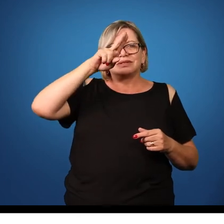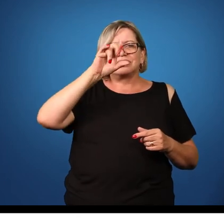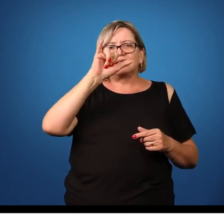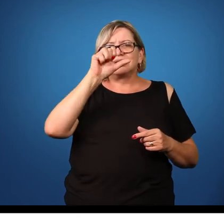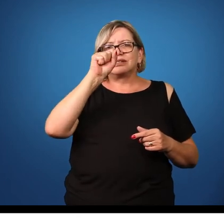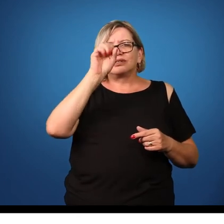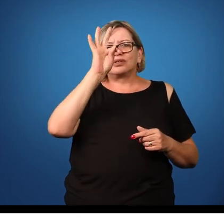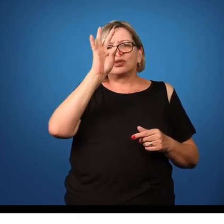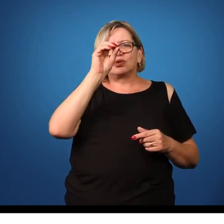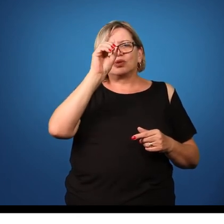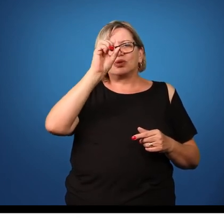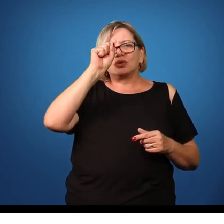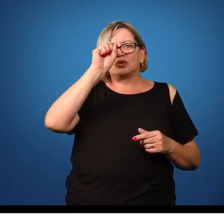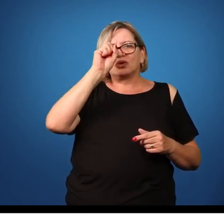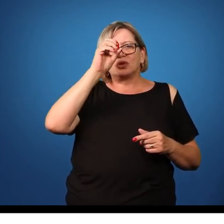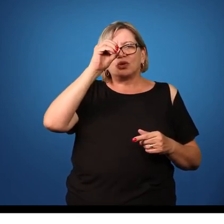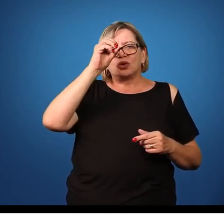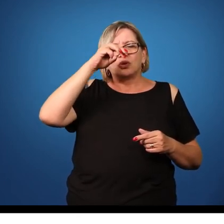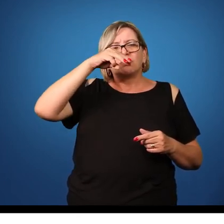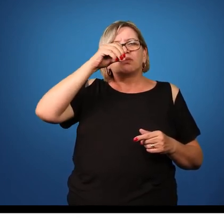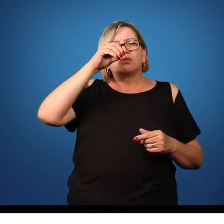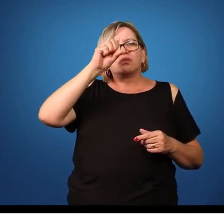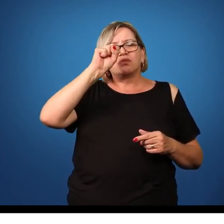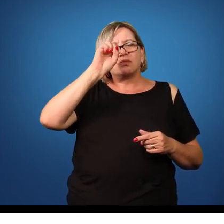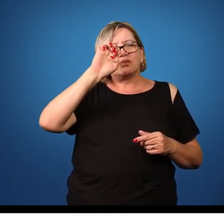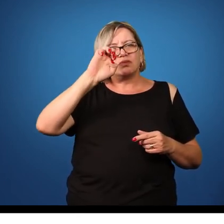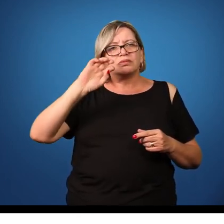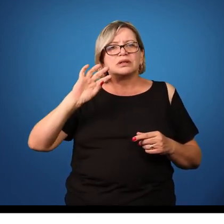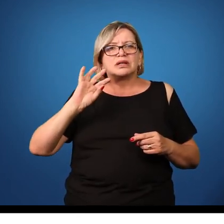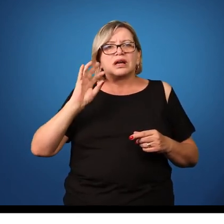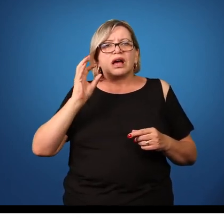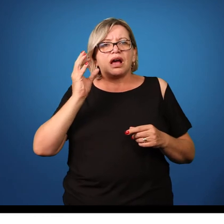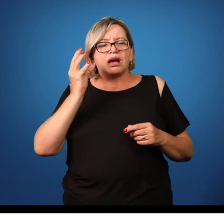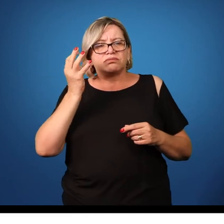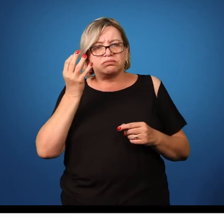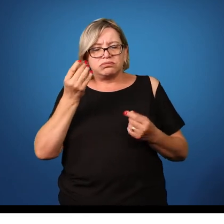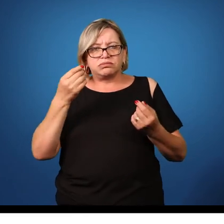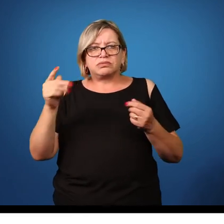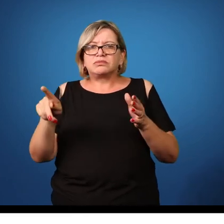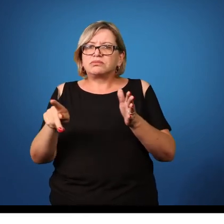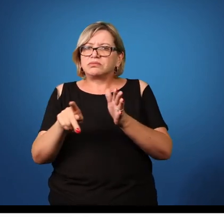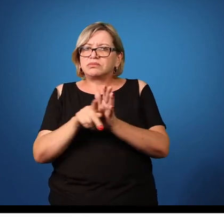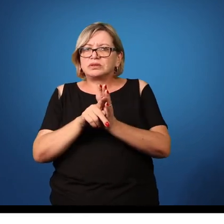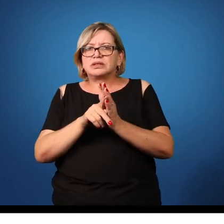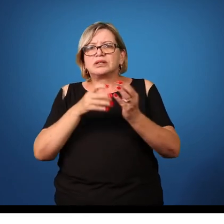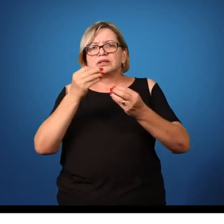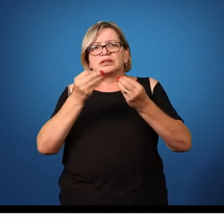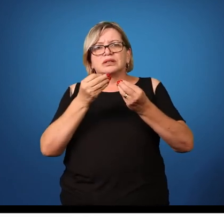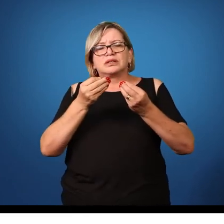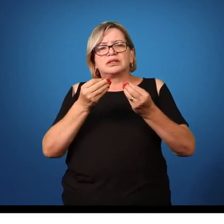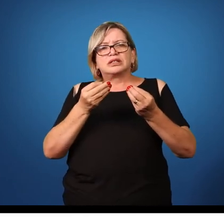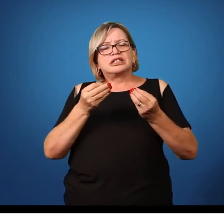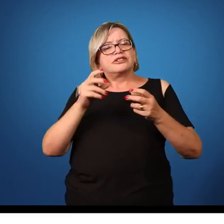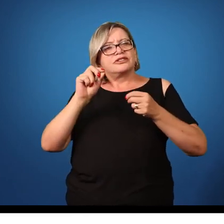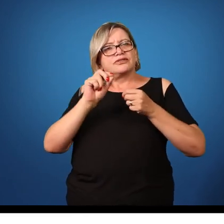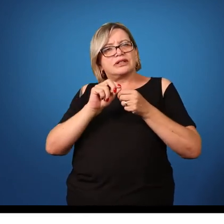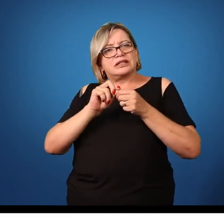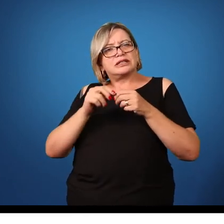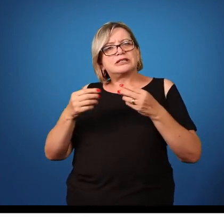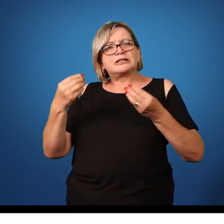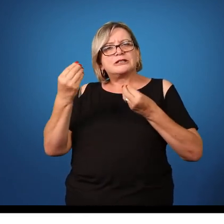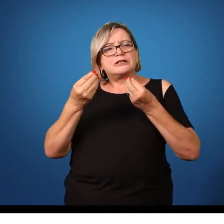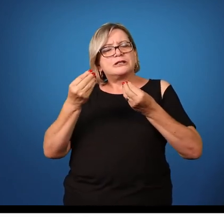doença causada por um trematodo um indivíduo um organismo plateuminto da classe trematoda que está